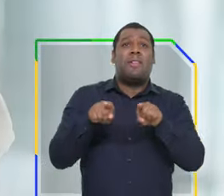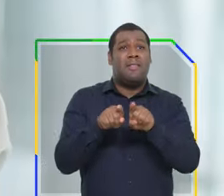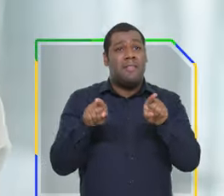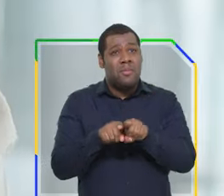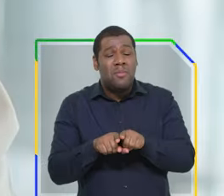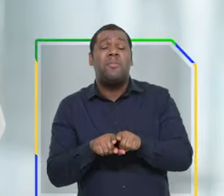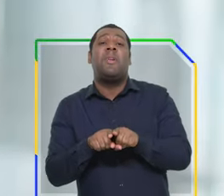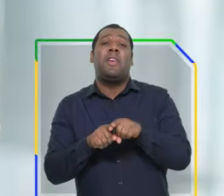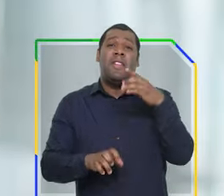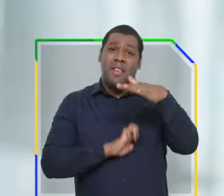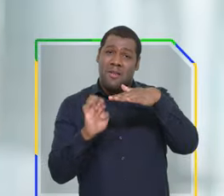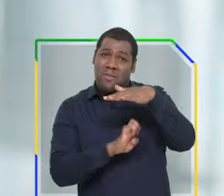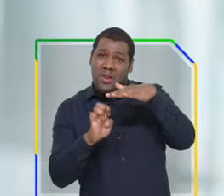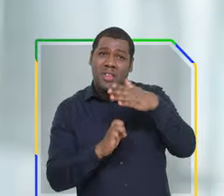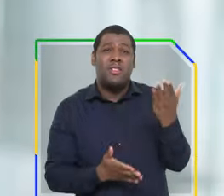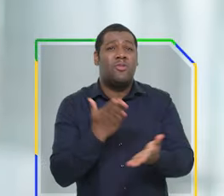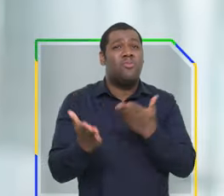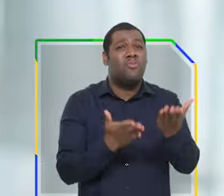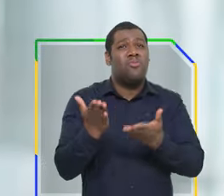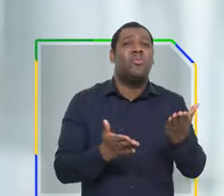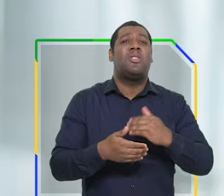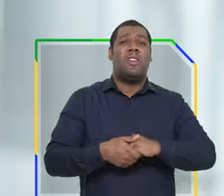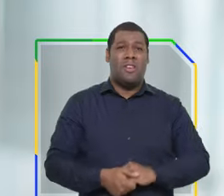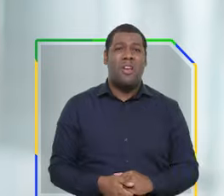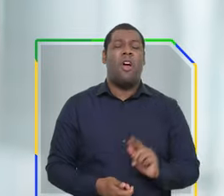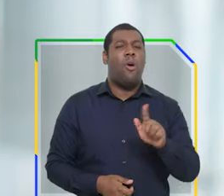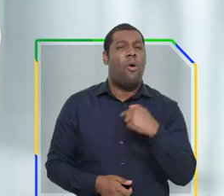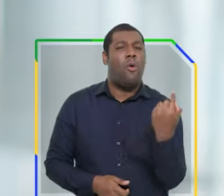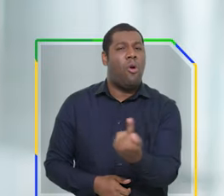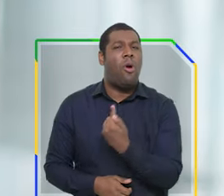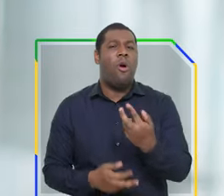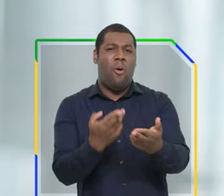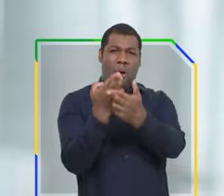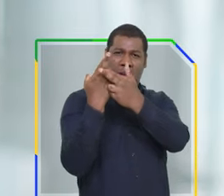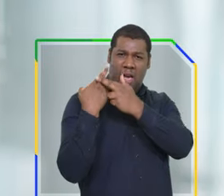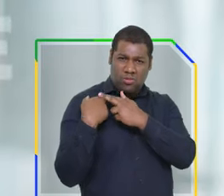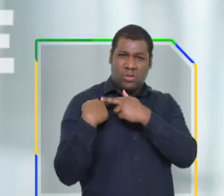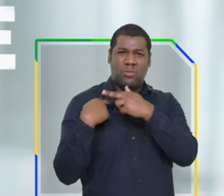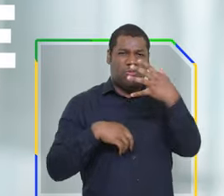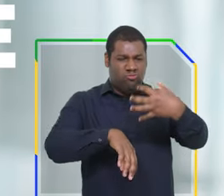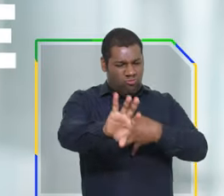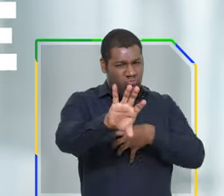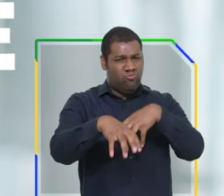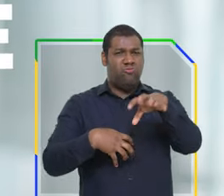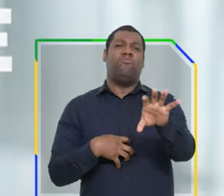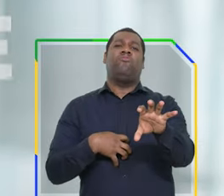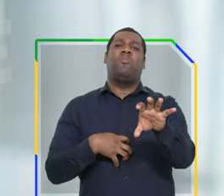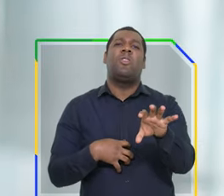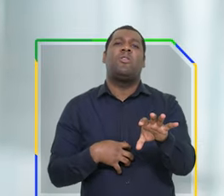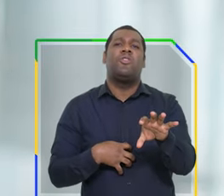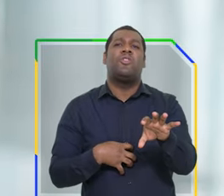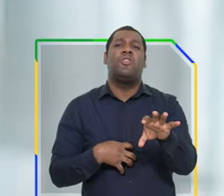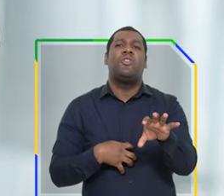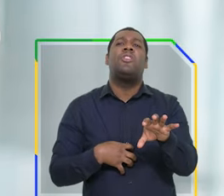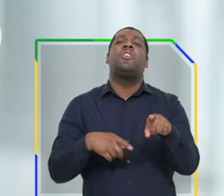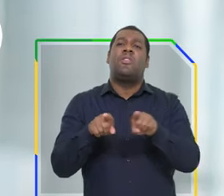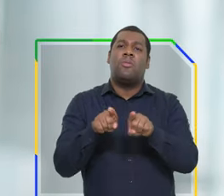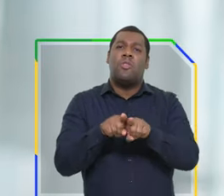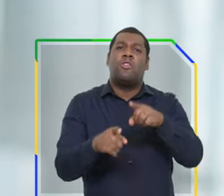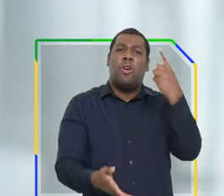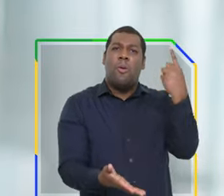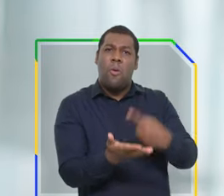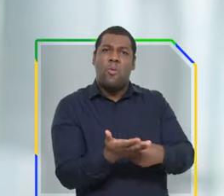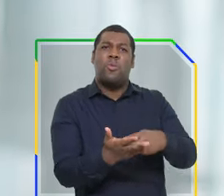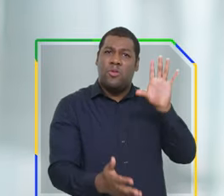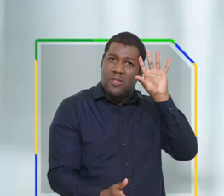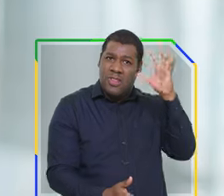Tragédias como essa exigem de nós um profundo engajamento e solidariedade e nos cobram compromisso